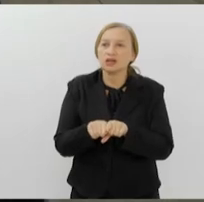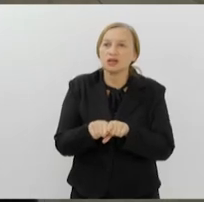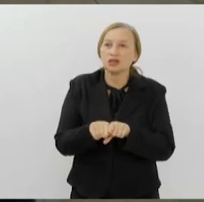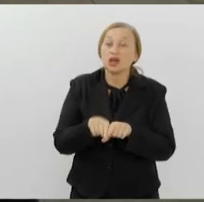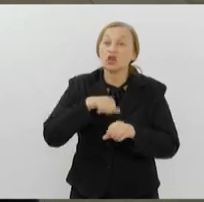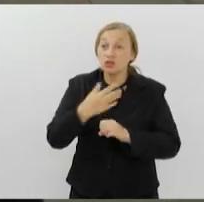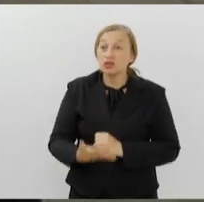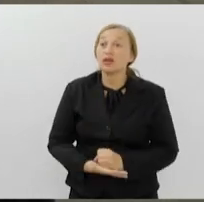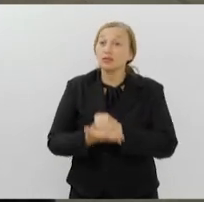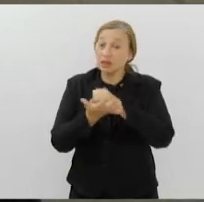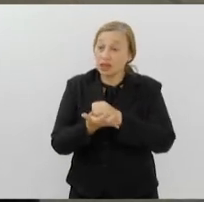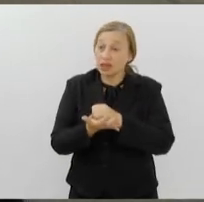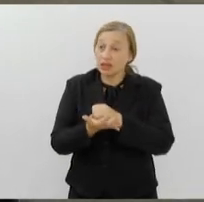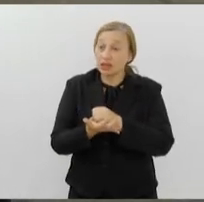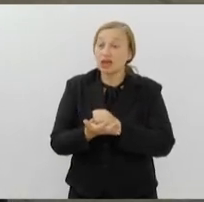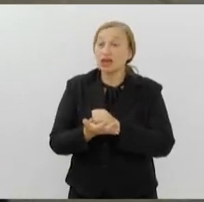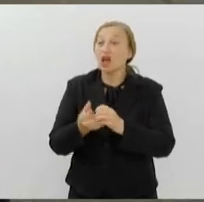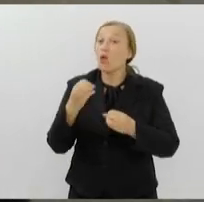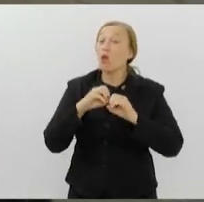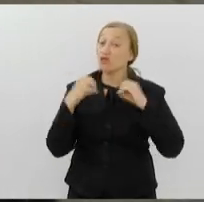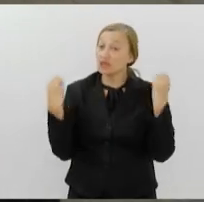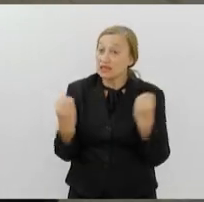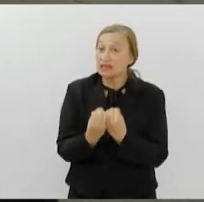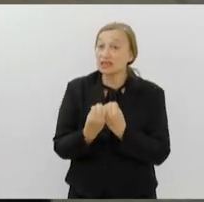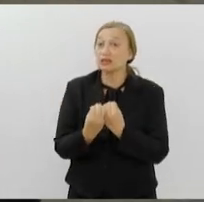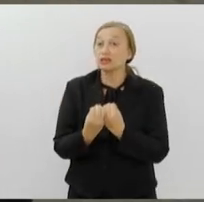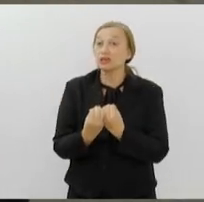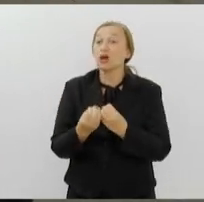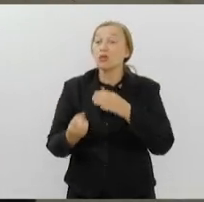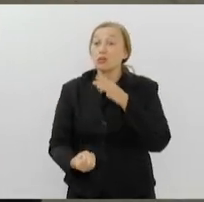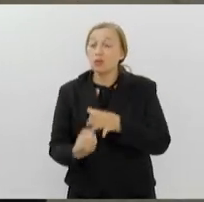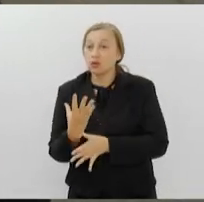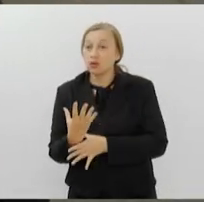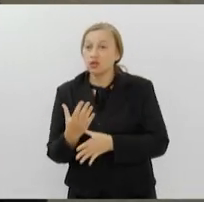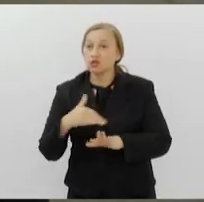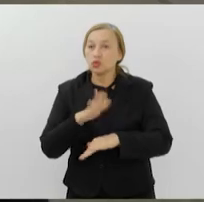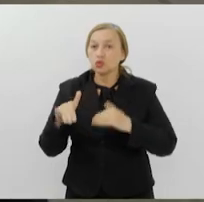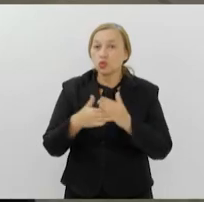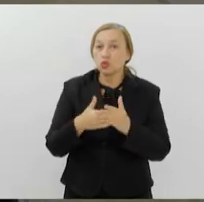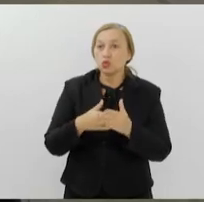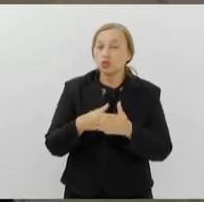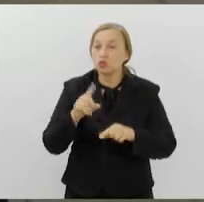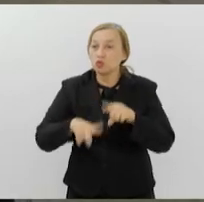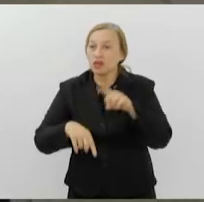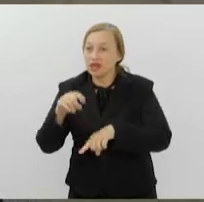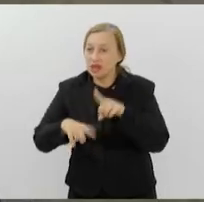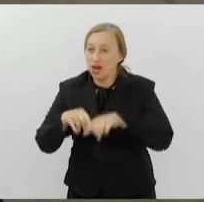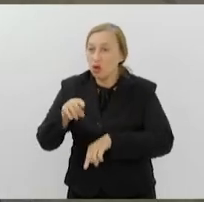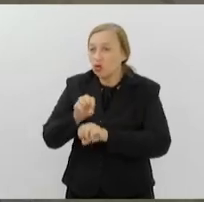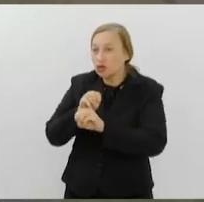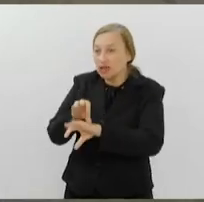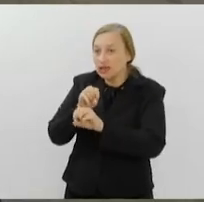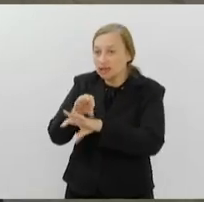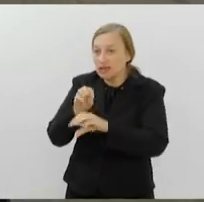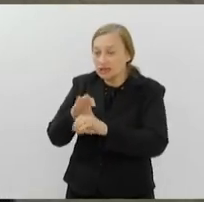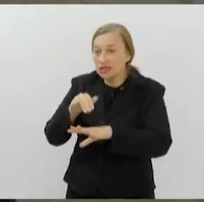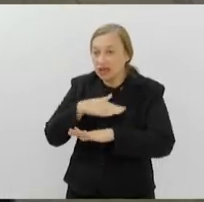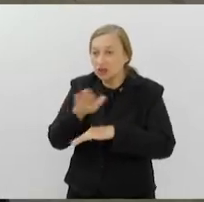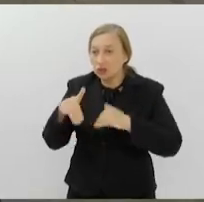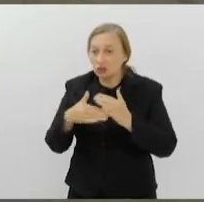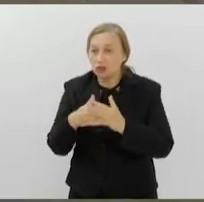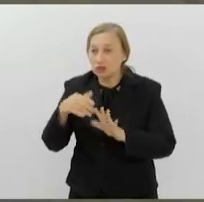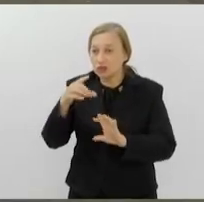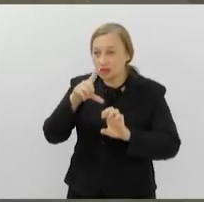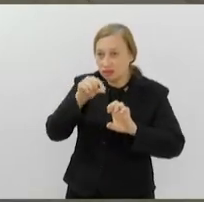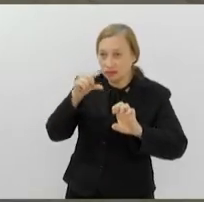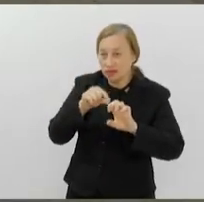sustentabilidade, que a gente tem uma oficina que produz todo esse material e ensina essa galera toda a empreender.